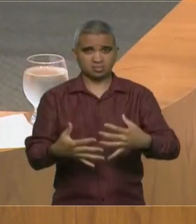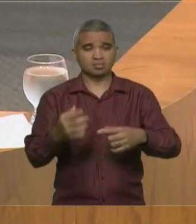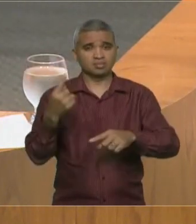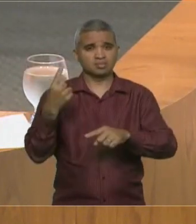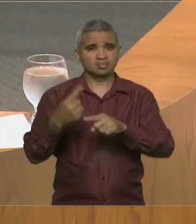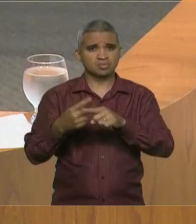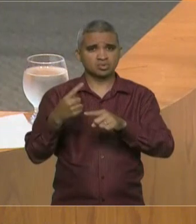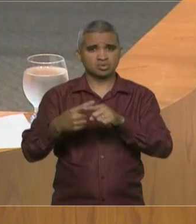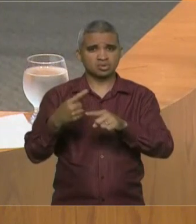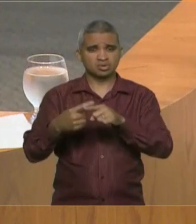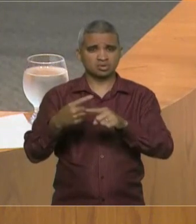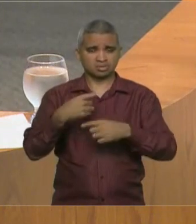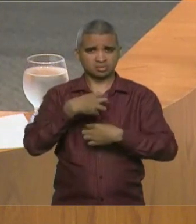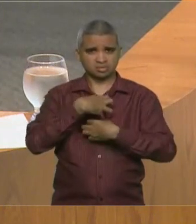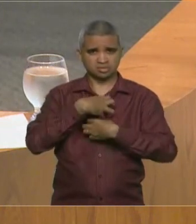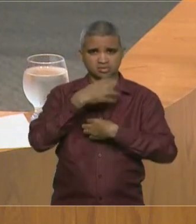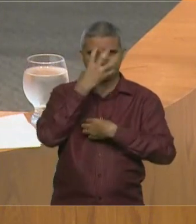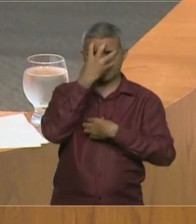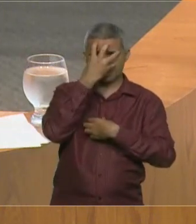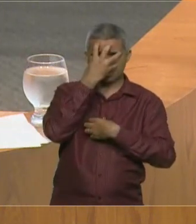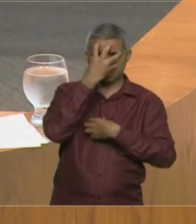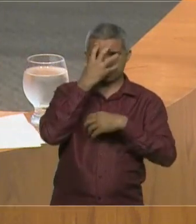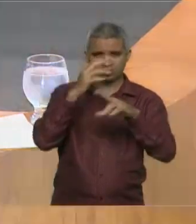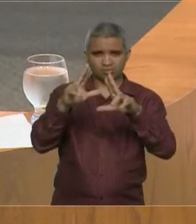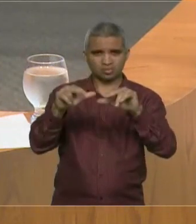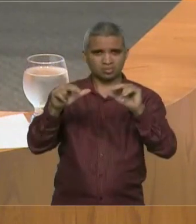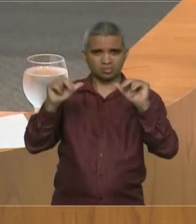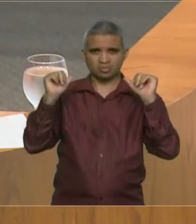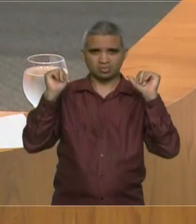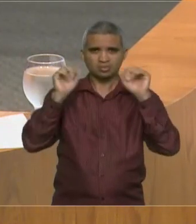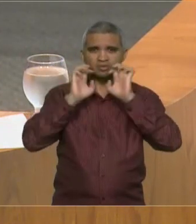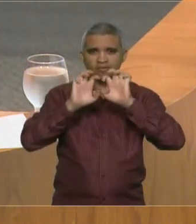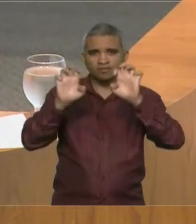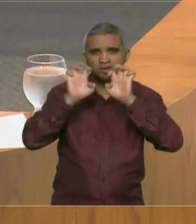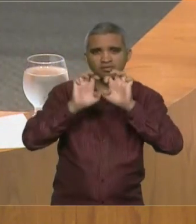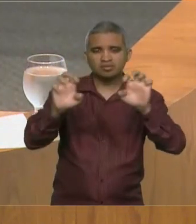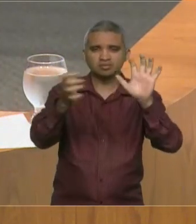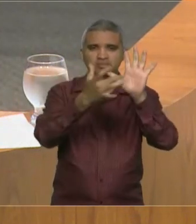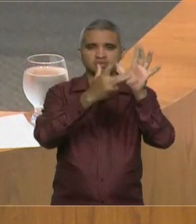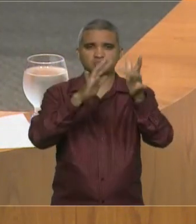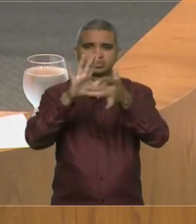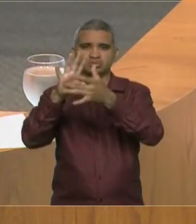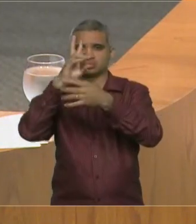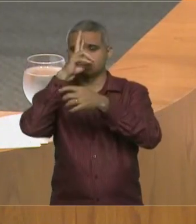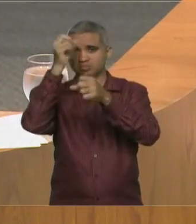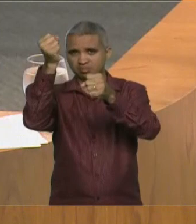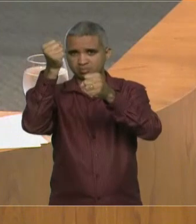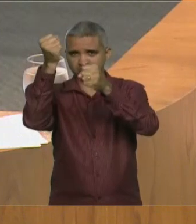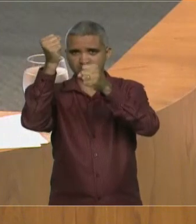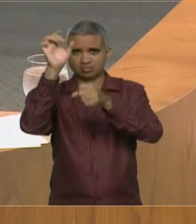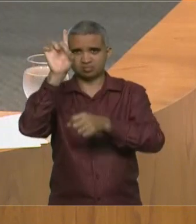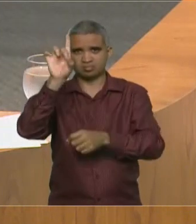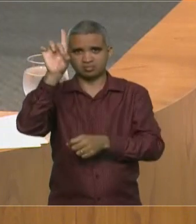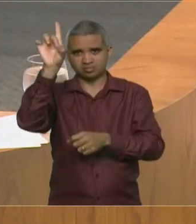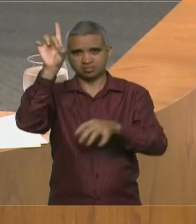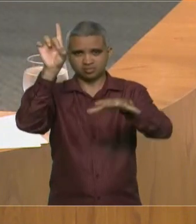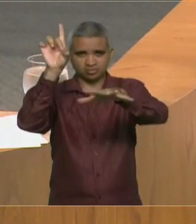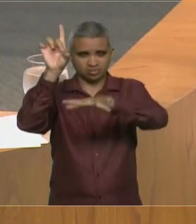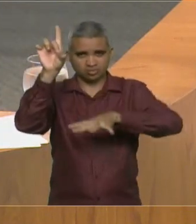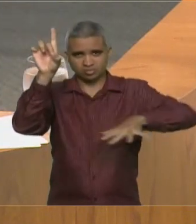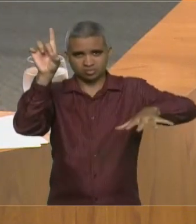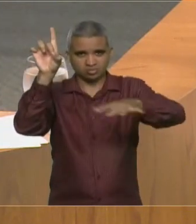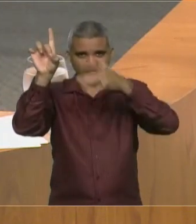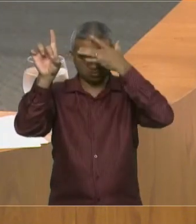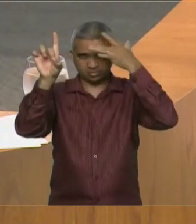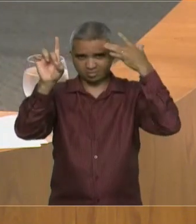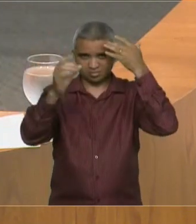me envergonho do Evangelho de Cristo, pois é poder de Deus para todo aquele que